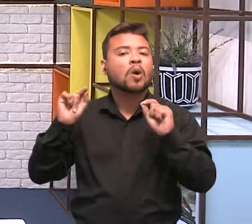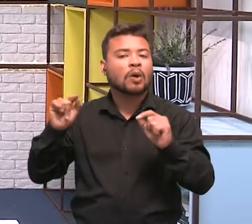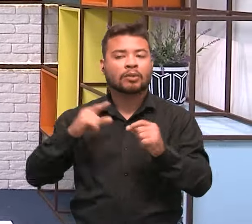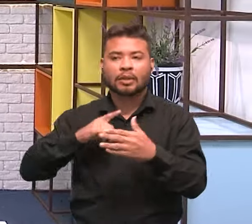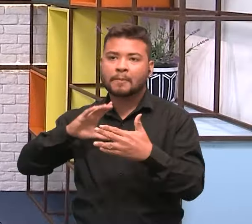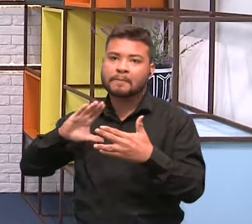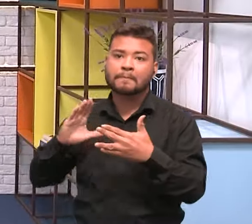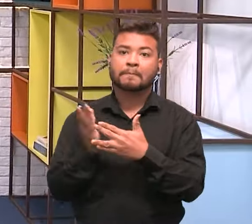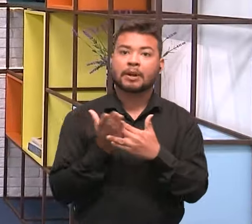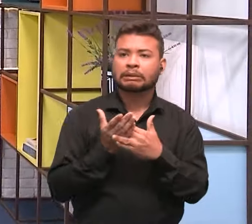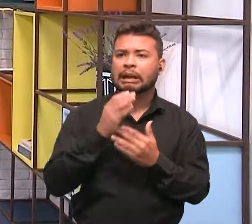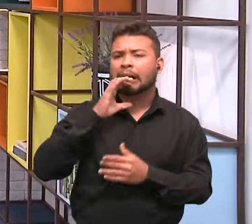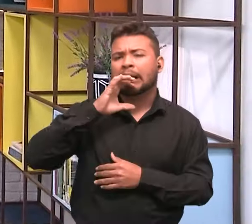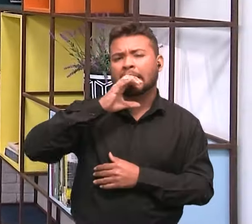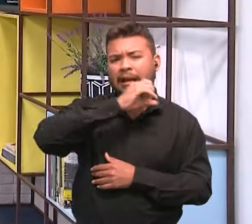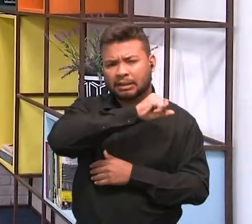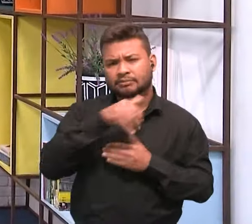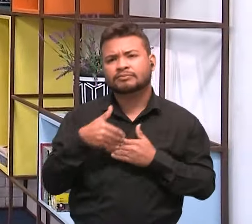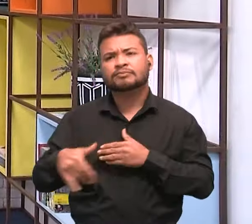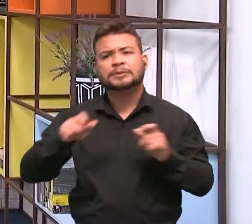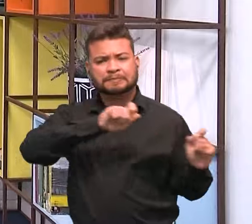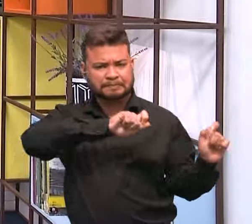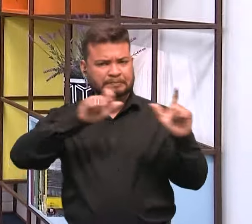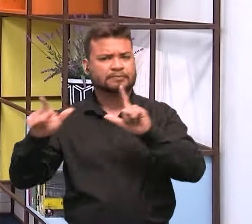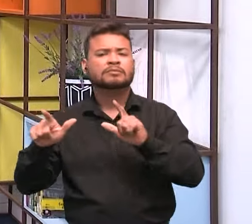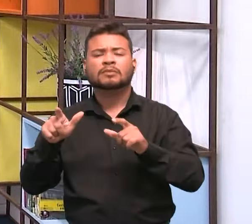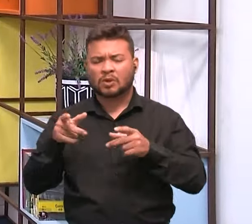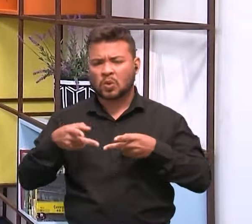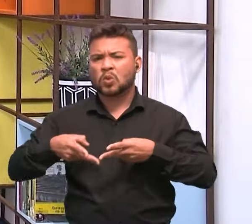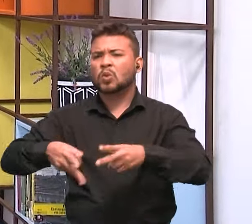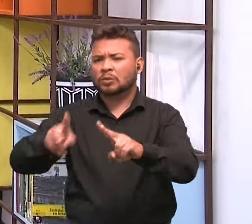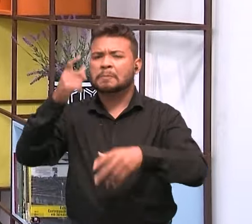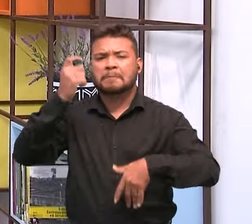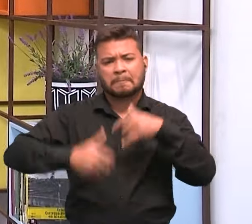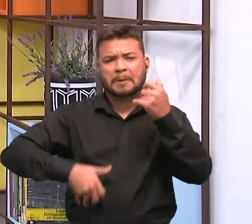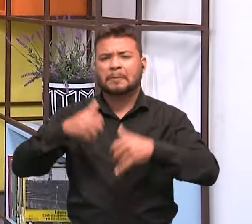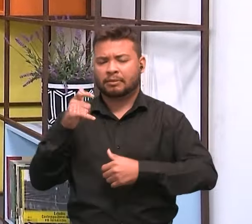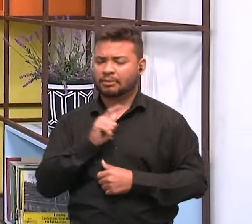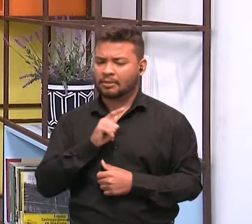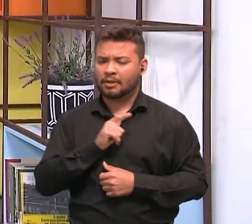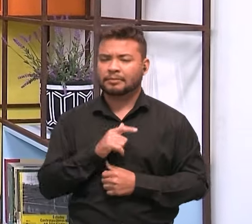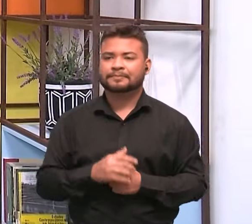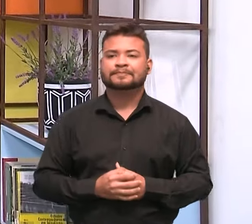nosso intervalo. rapidinho, daqui a pouquinho a gente volta trazendo muito mais para vocês.